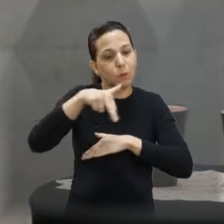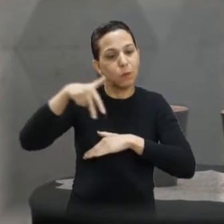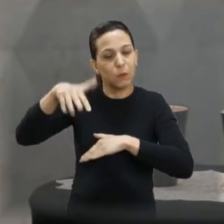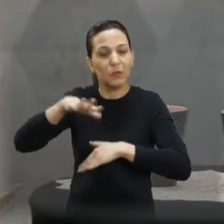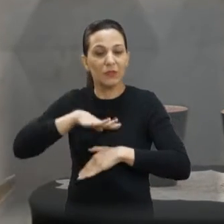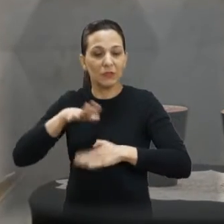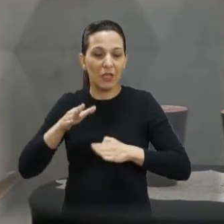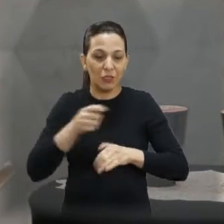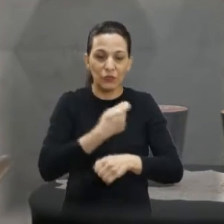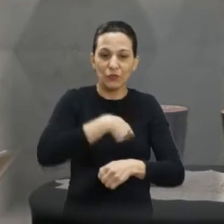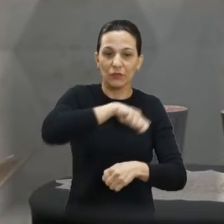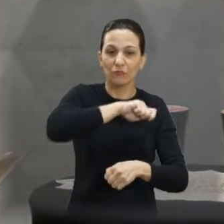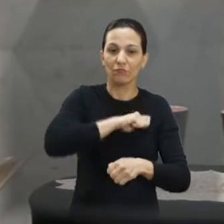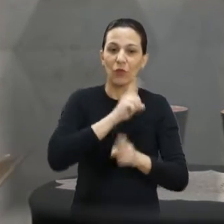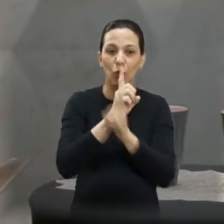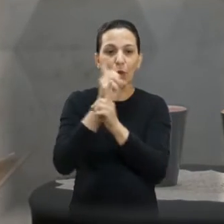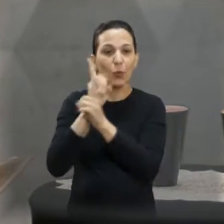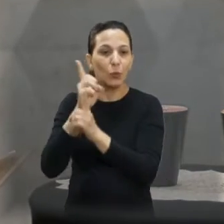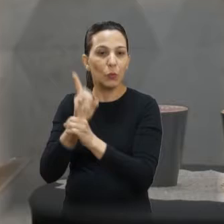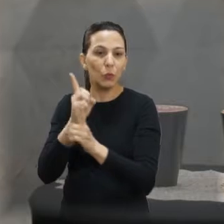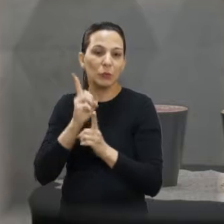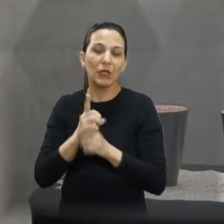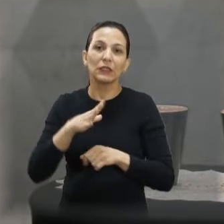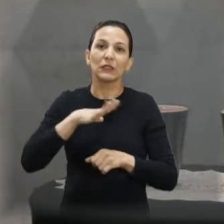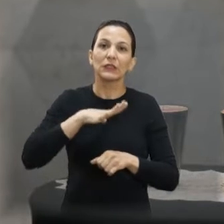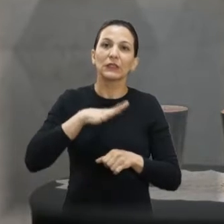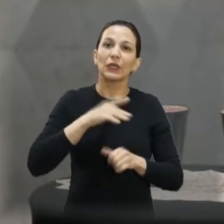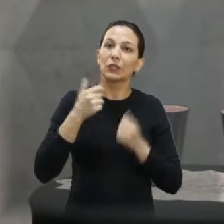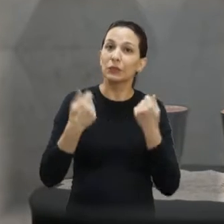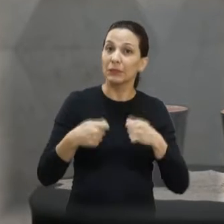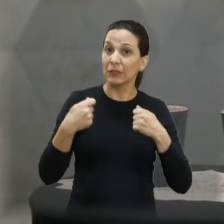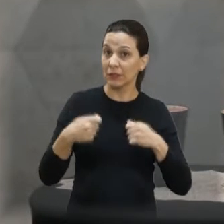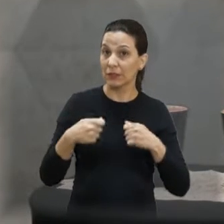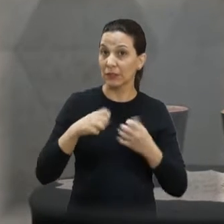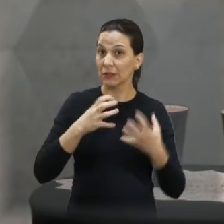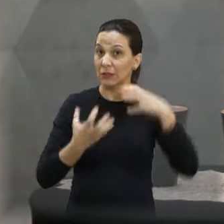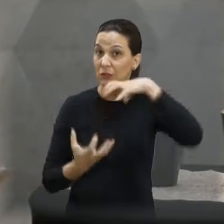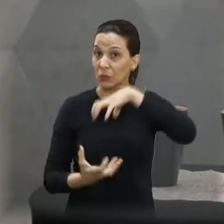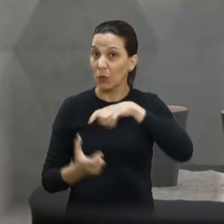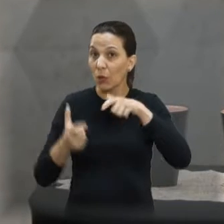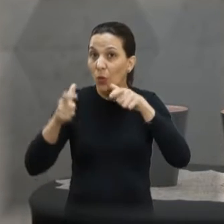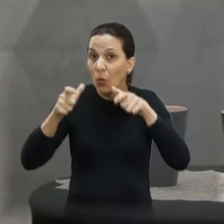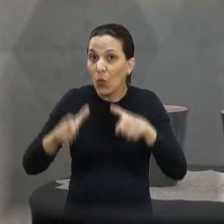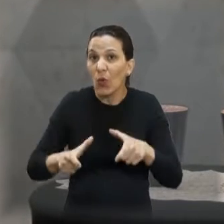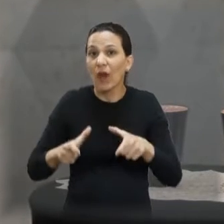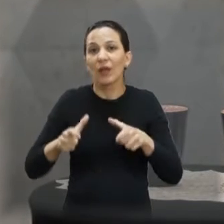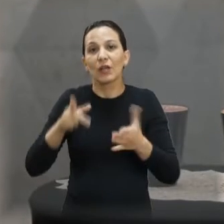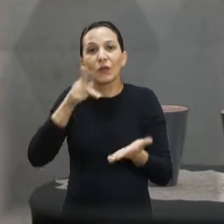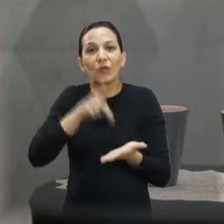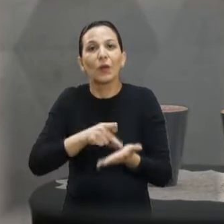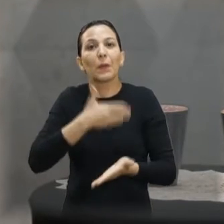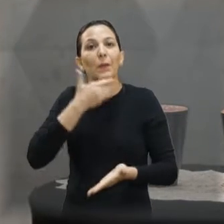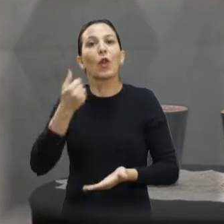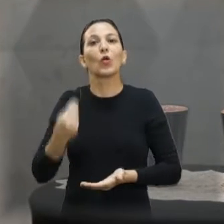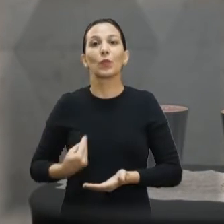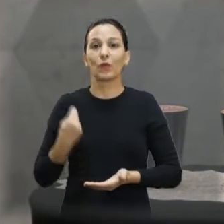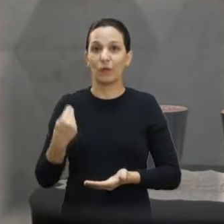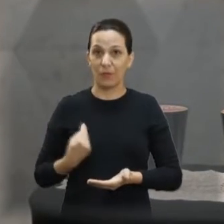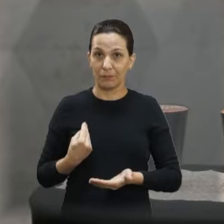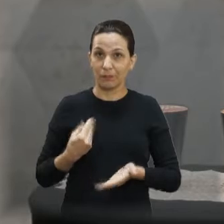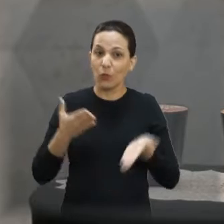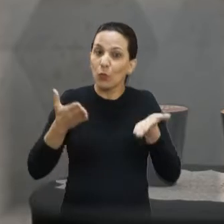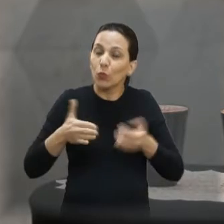cidade, o que ele tem encontrado, o que nossa cidade precisa para se tornar um lugar cada vez melhor para se viver. A nossa